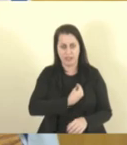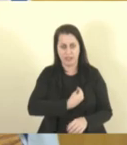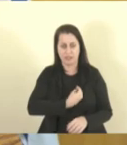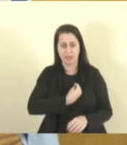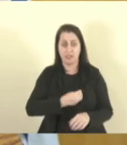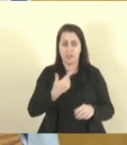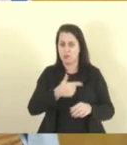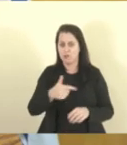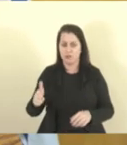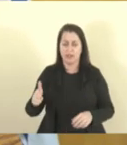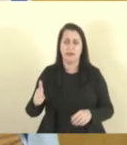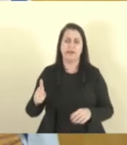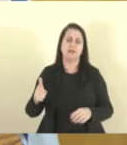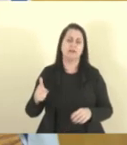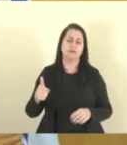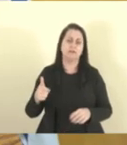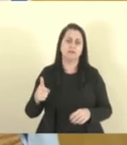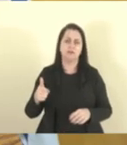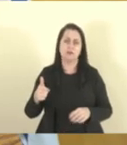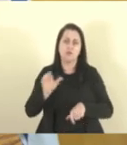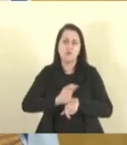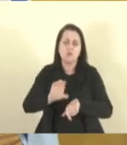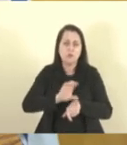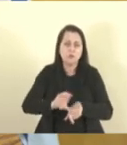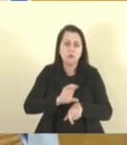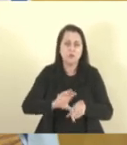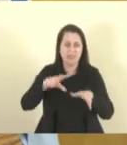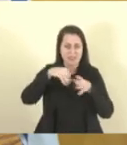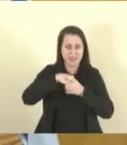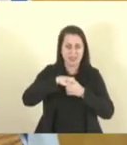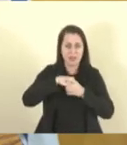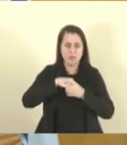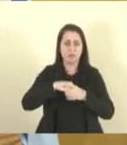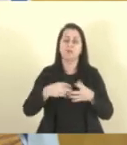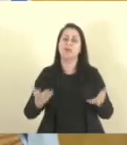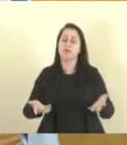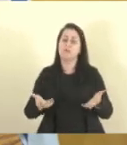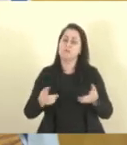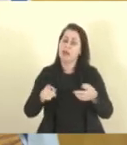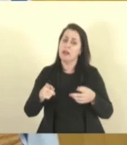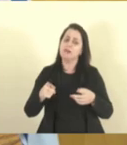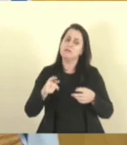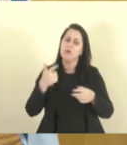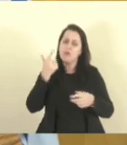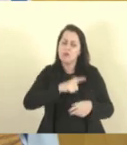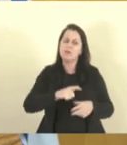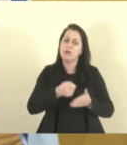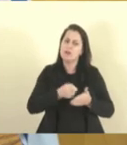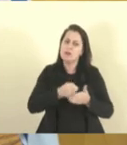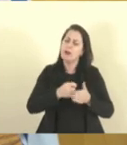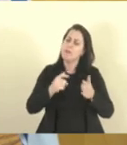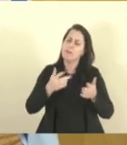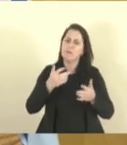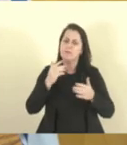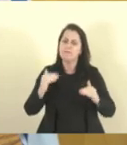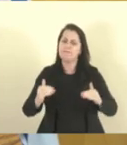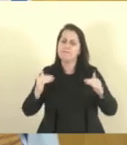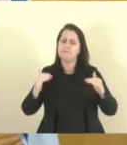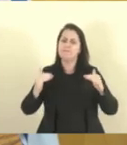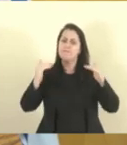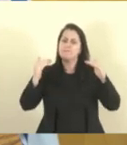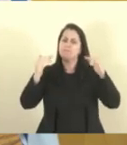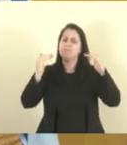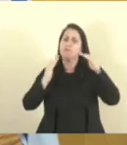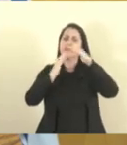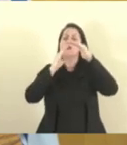acesso aos cursos internos, que eles possam obrigatoriamente chegar até, pelo menos, a